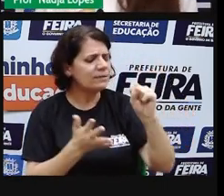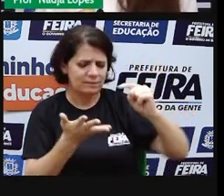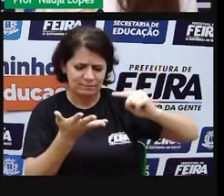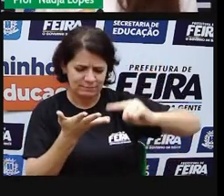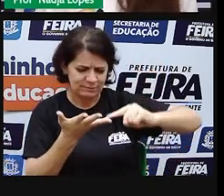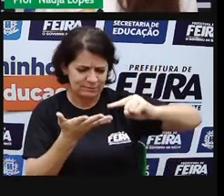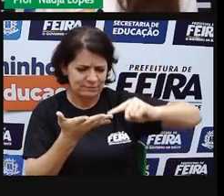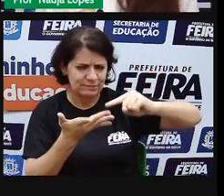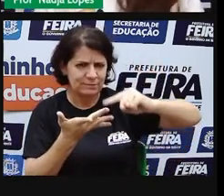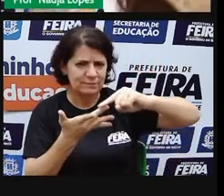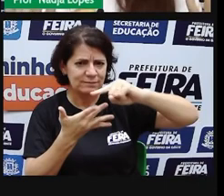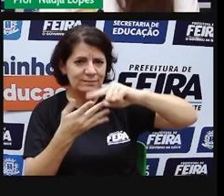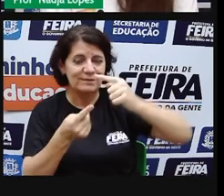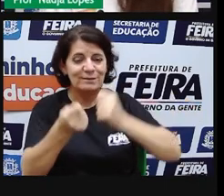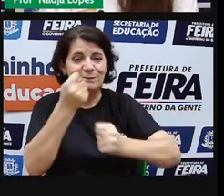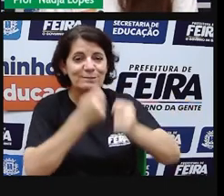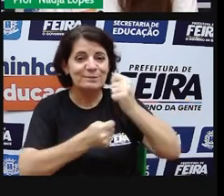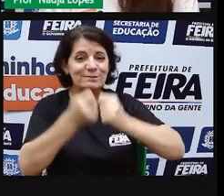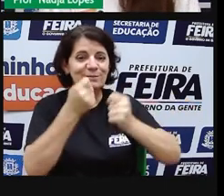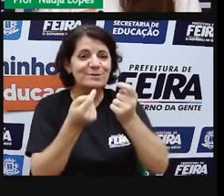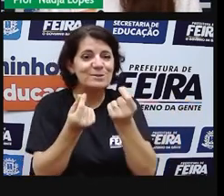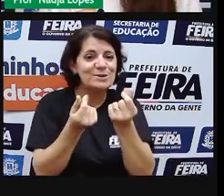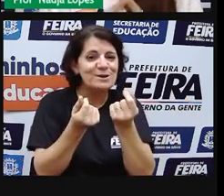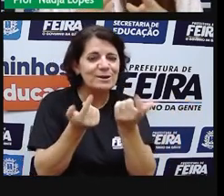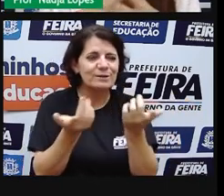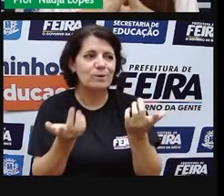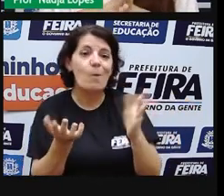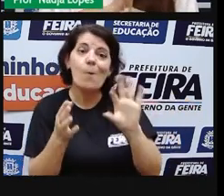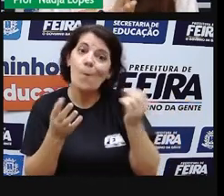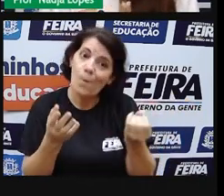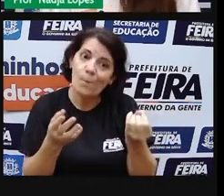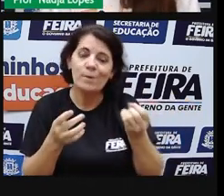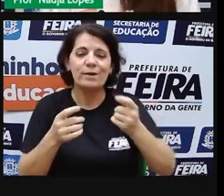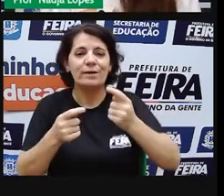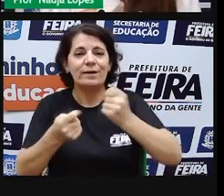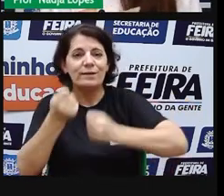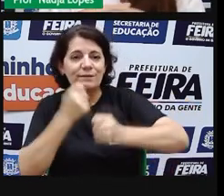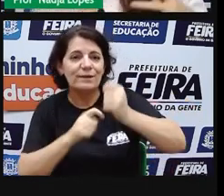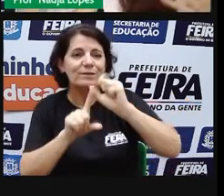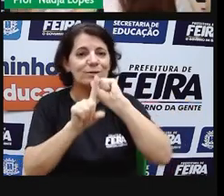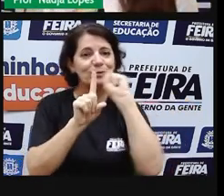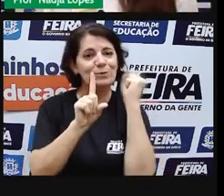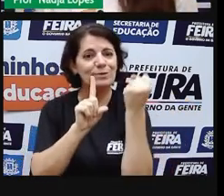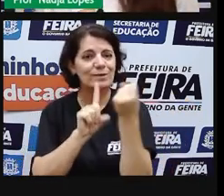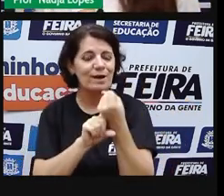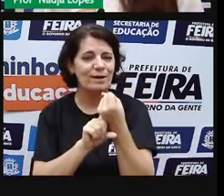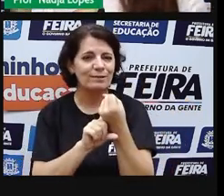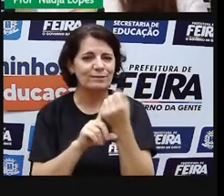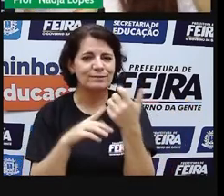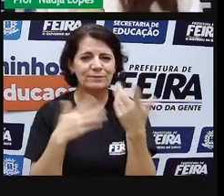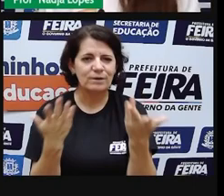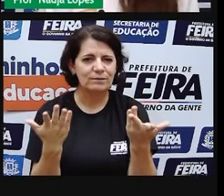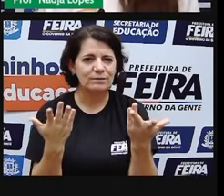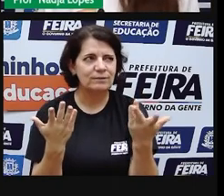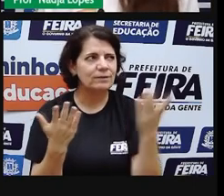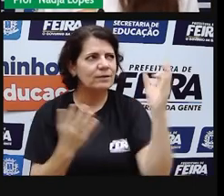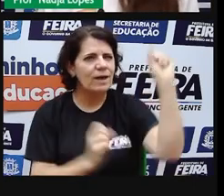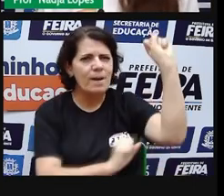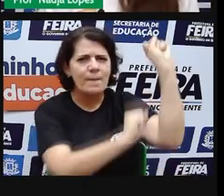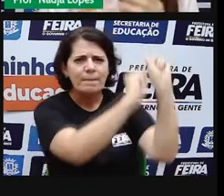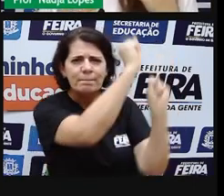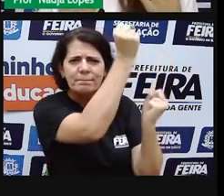atividades sociais, quais empresas elas conseguem incluir